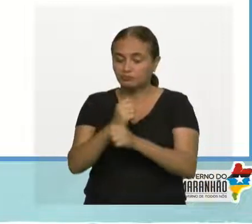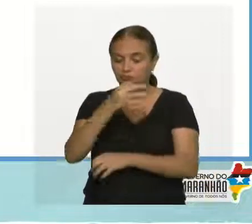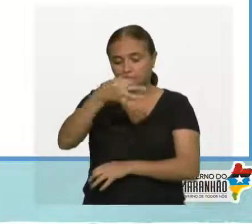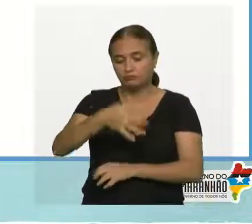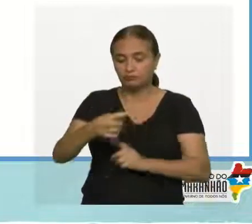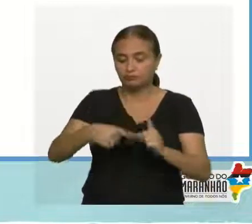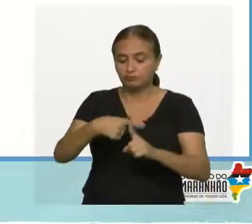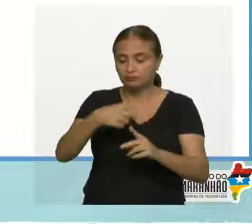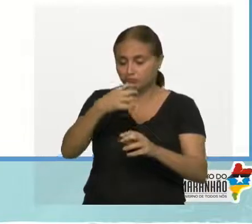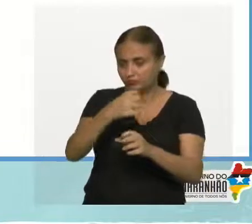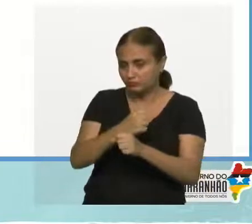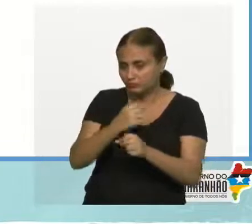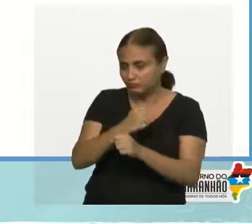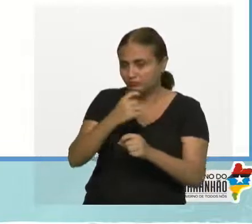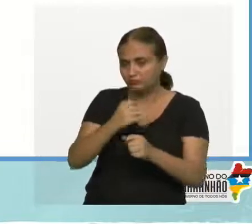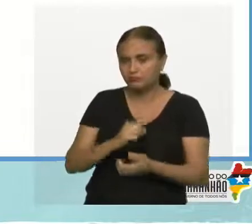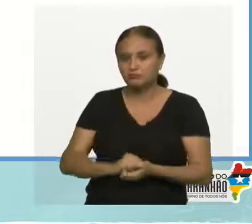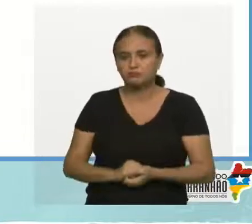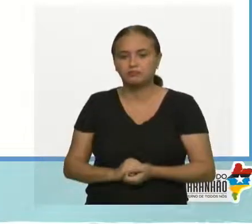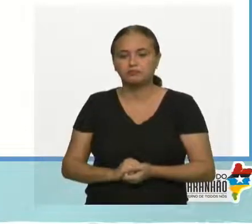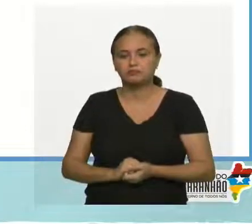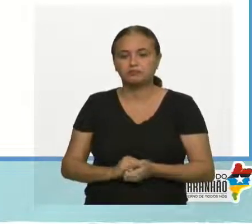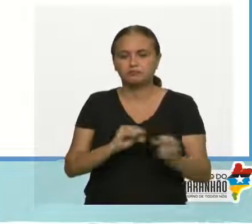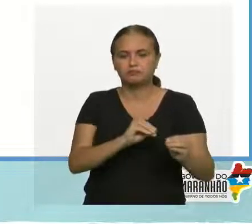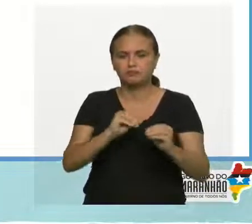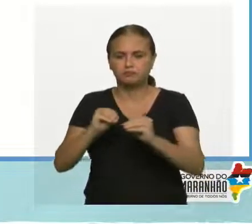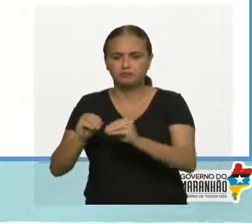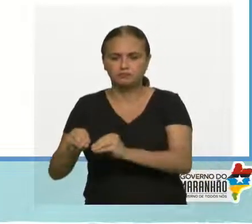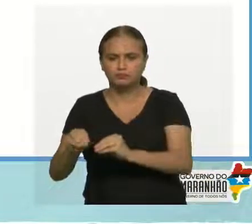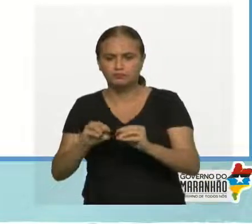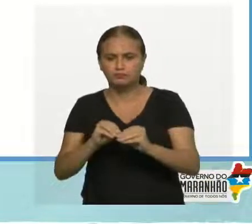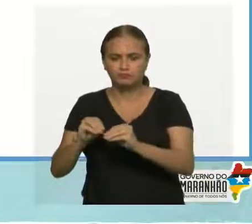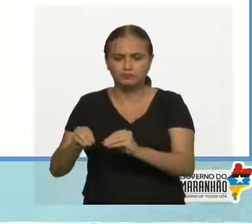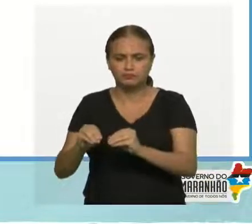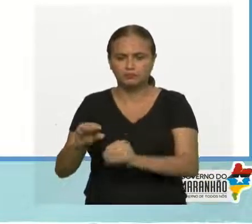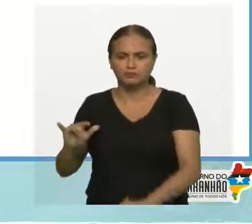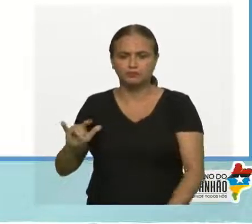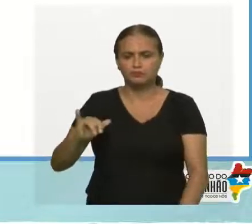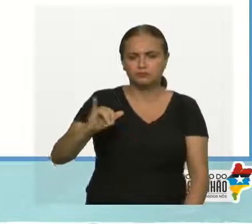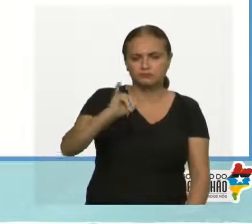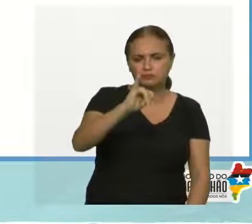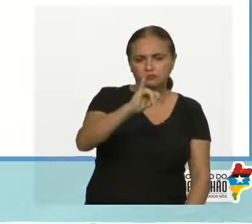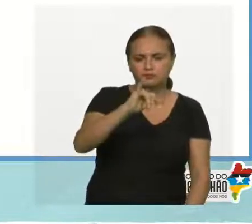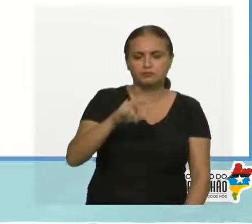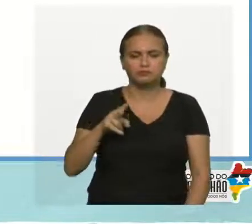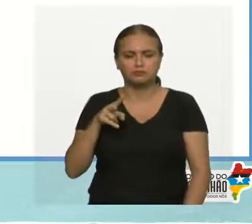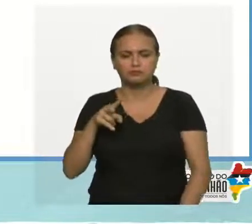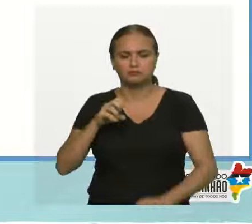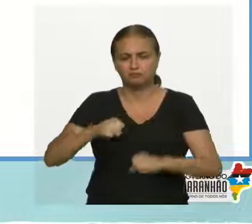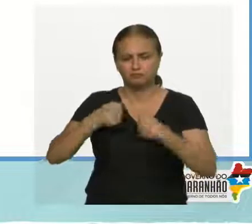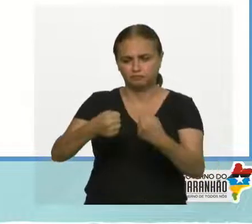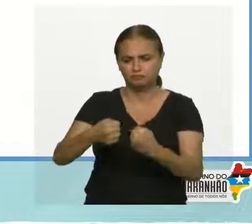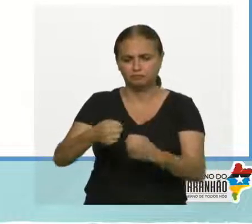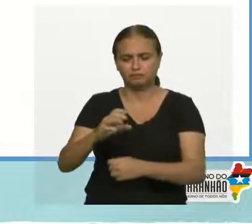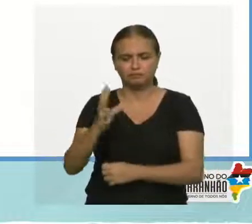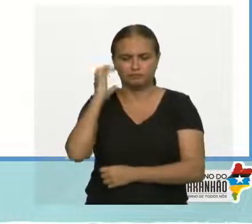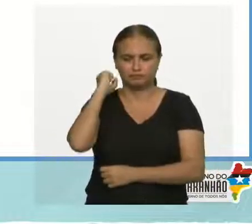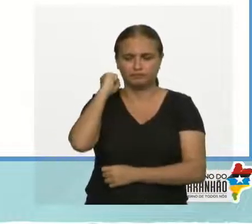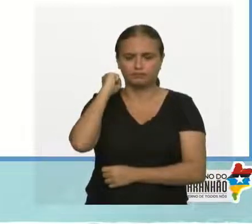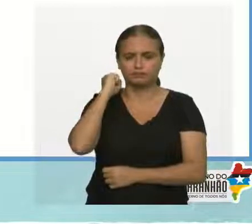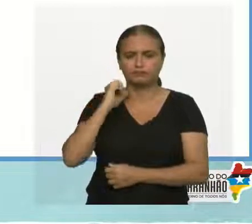identifiquei aqui para vocês, ó. Ó, deslocamento, área, força, velocidade e tempo.